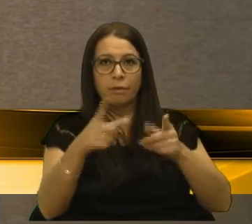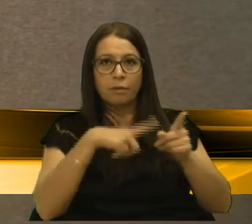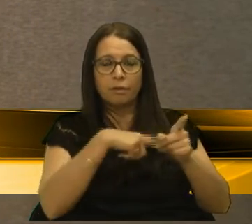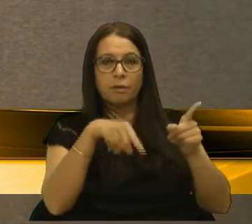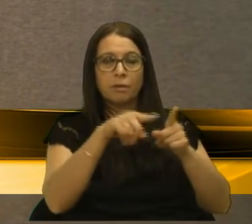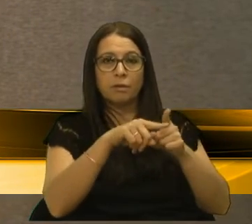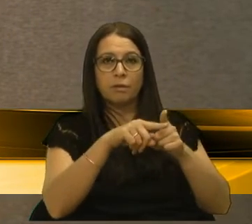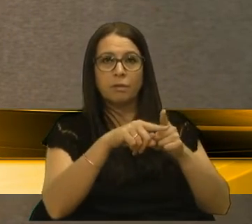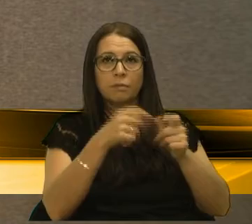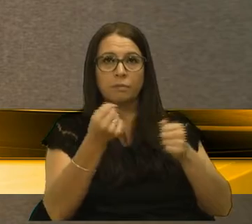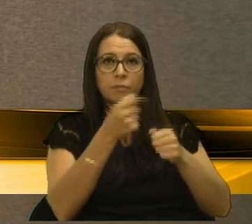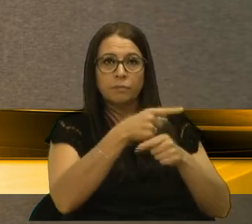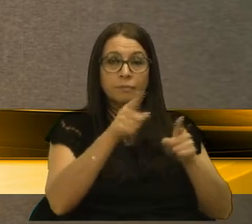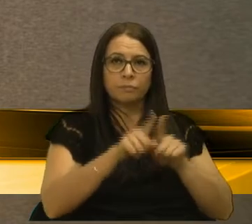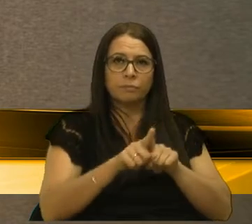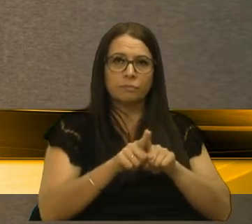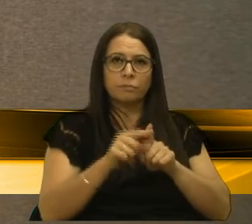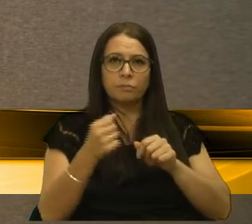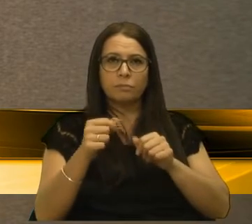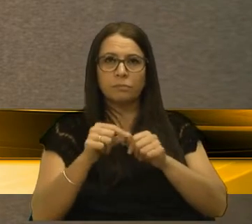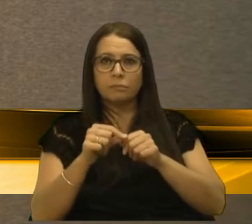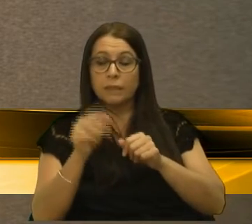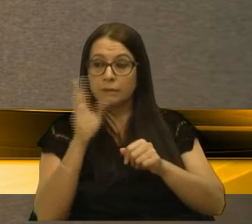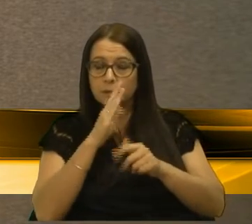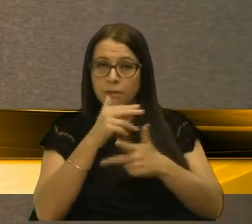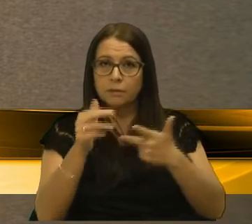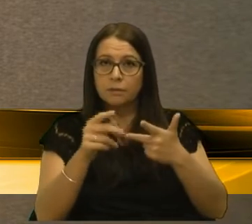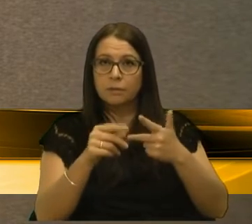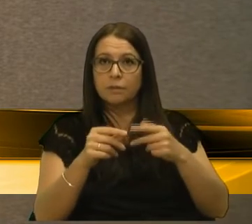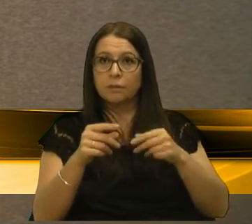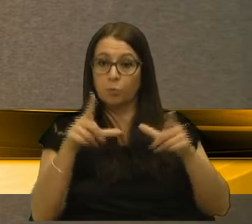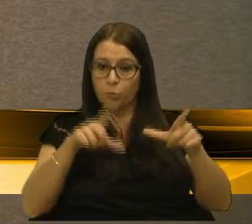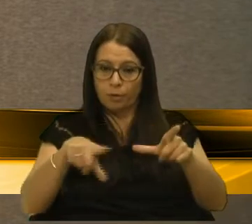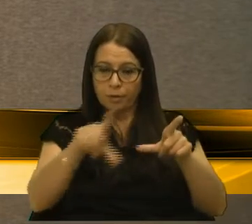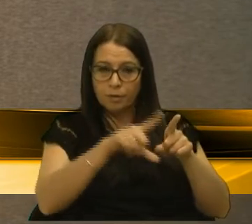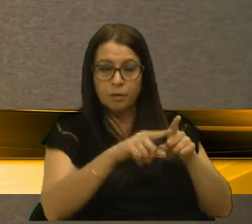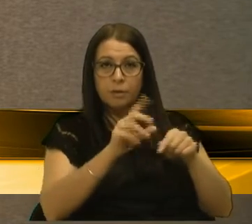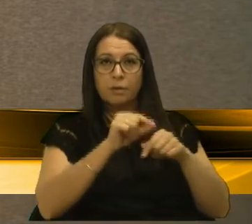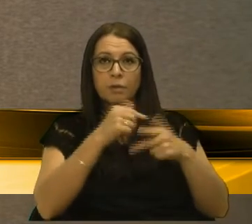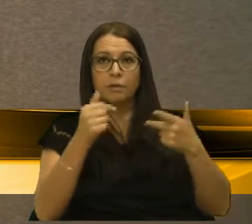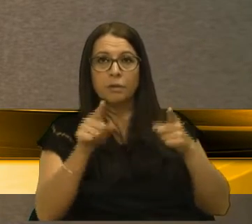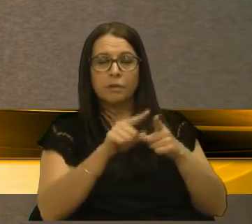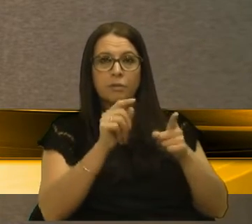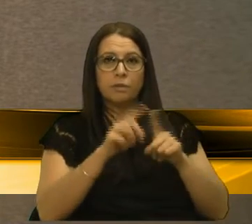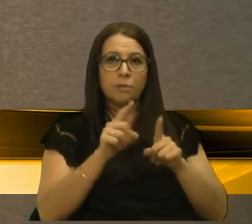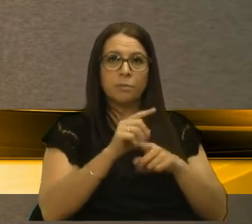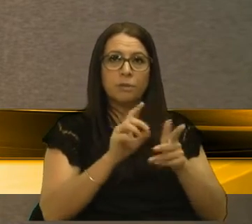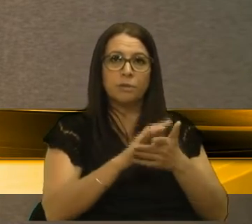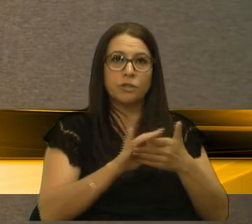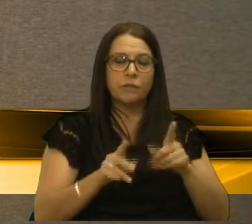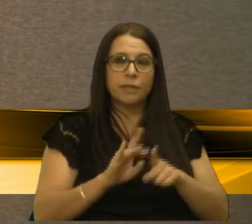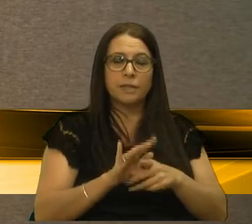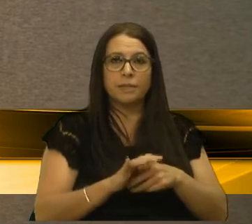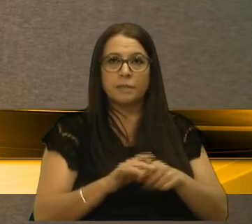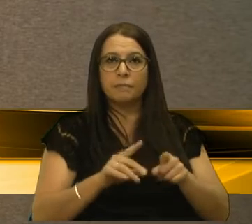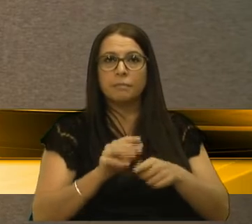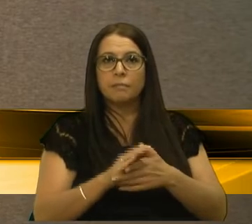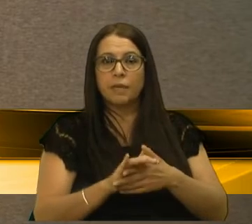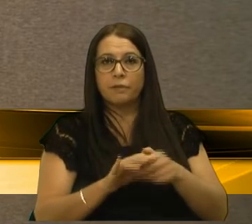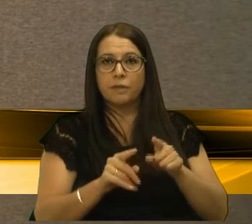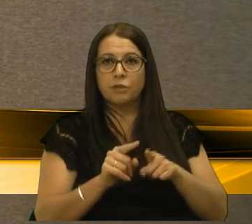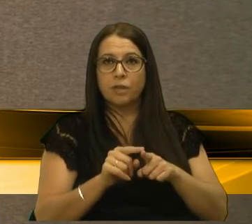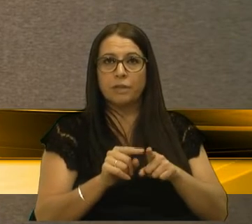para um carro que precisa de uma emergência, para uma parada, mas que vai servir também para o ciclista.